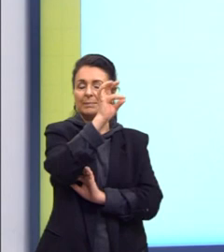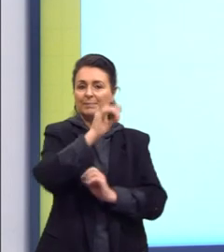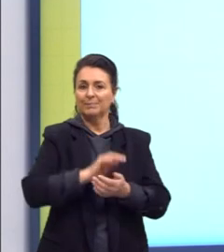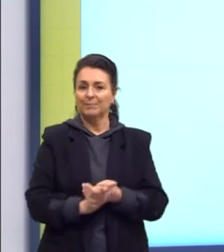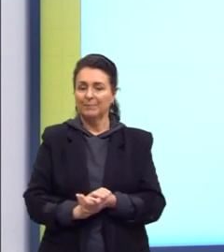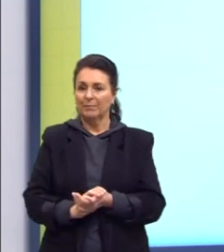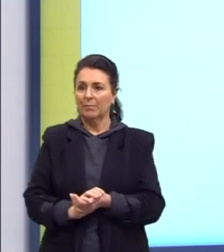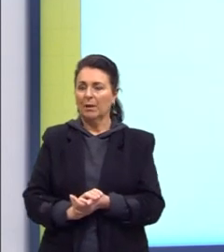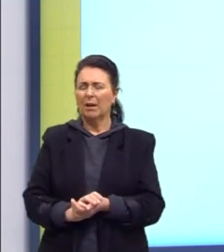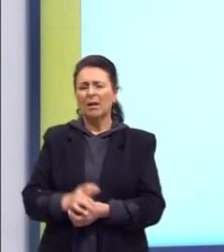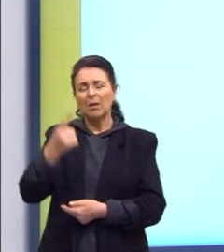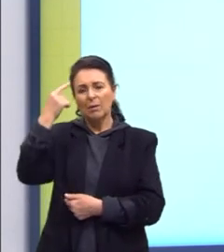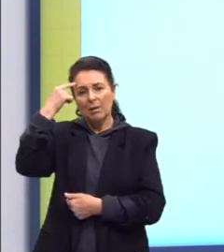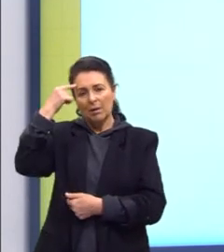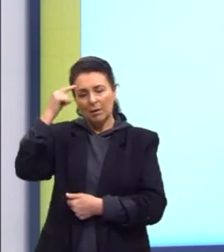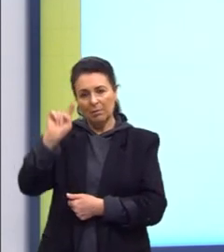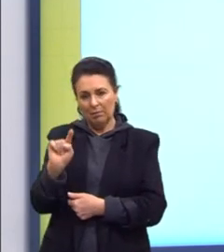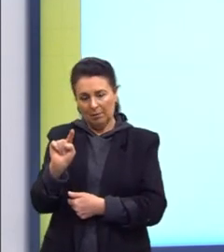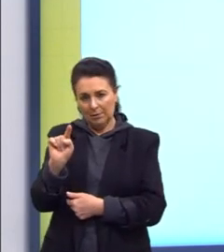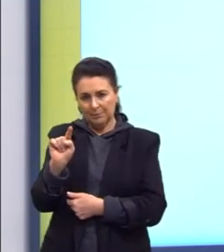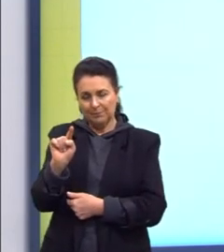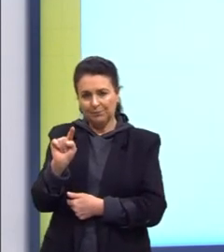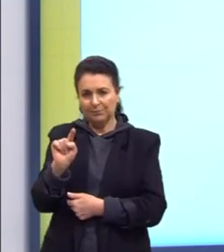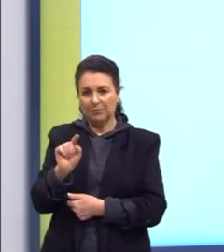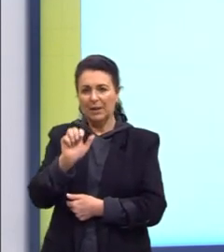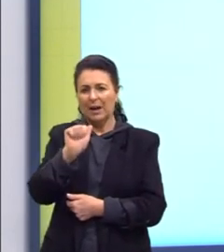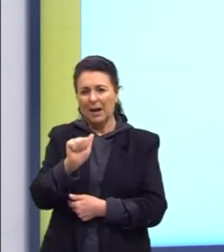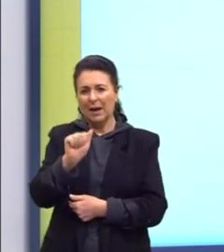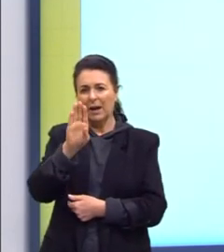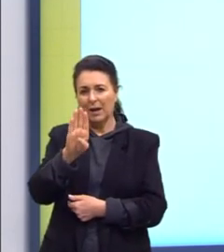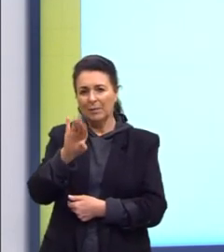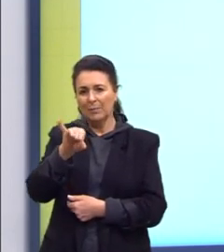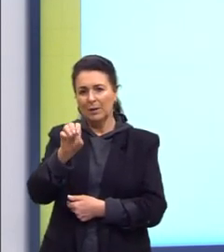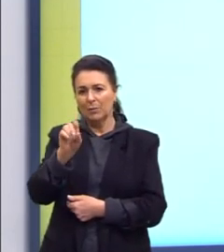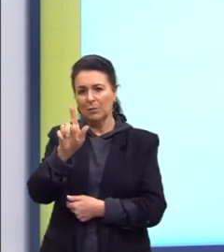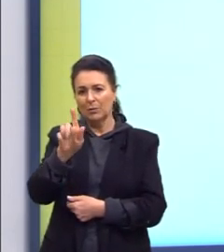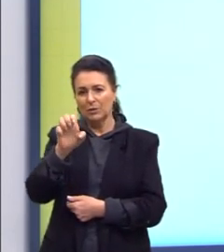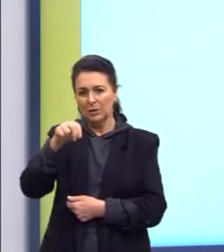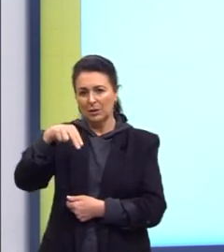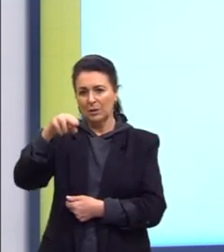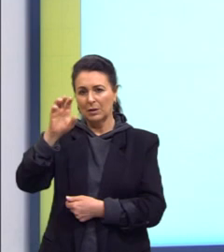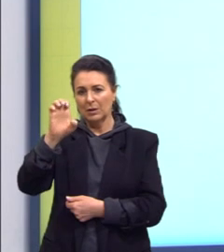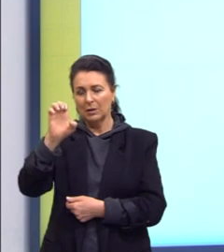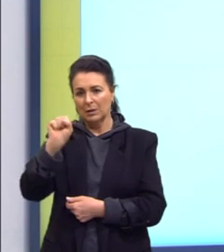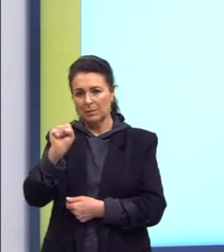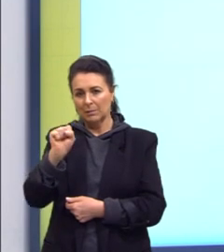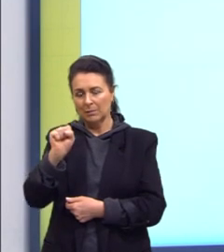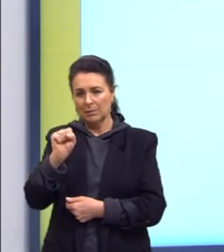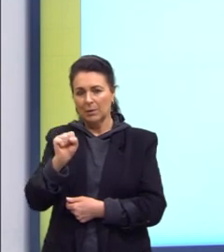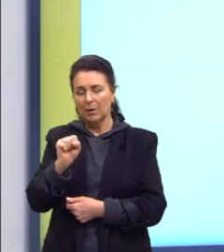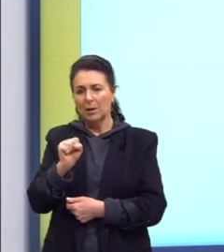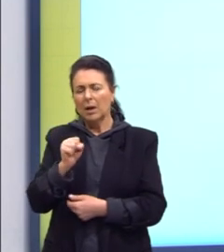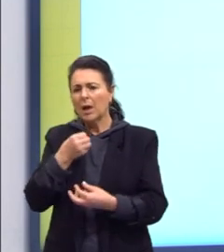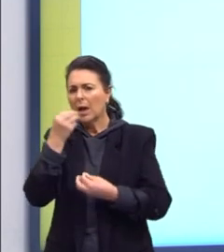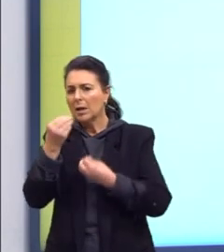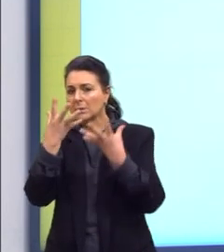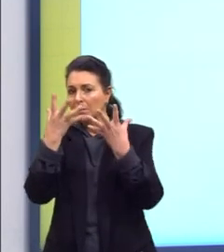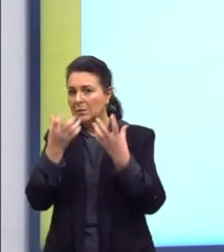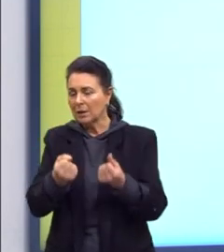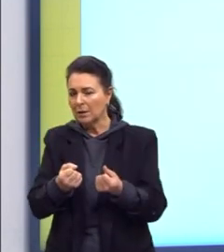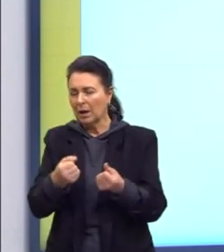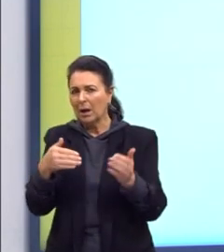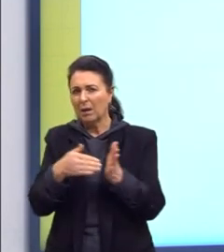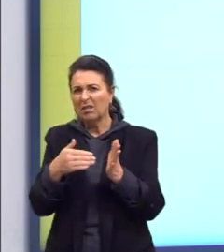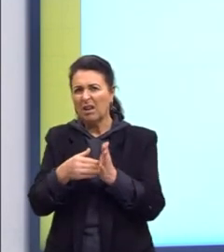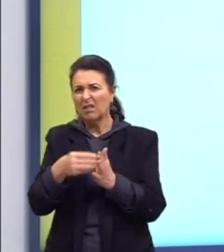Essas ideias, então, sobre a biogênese eram aceitas comumente até cerca de